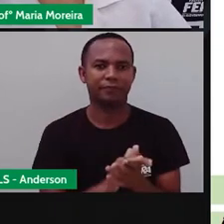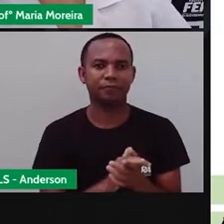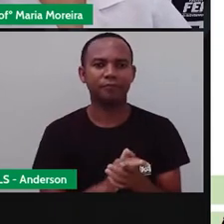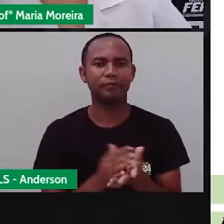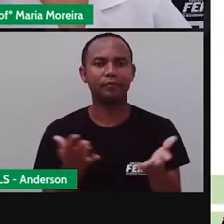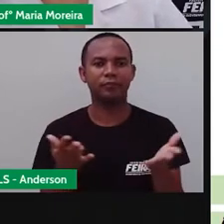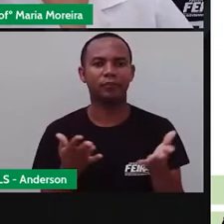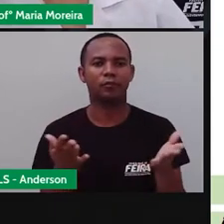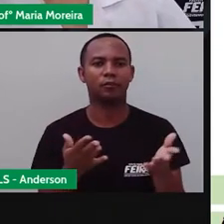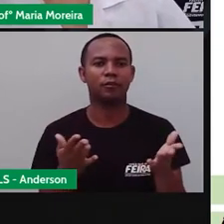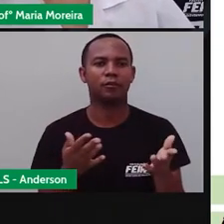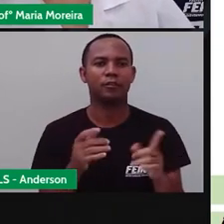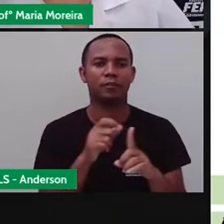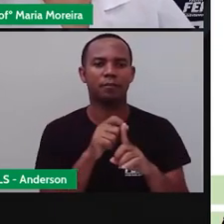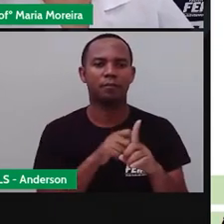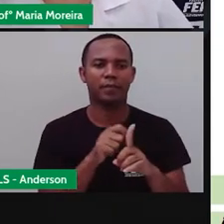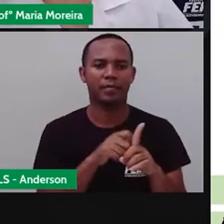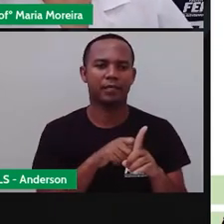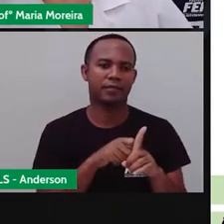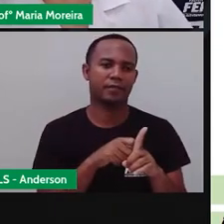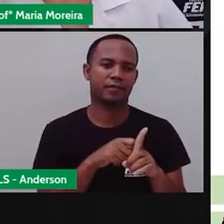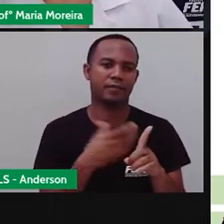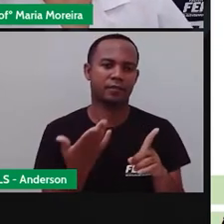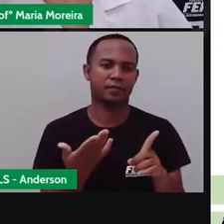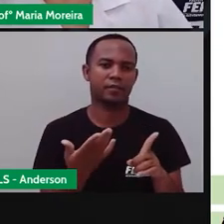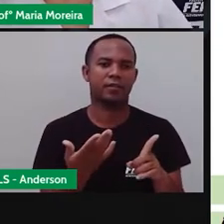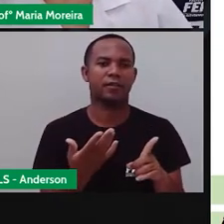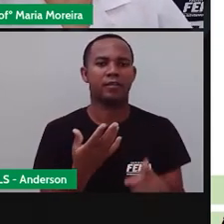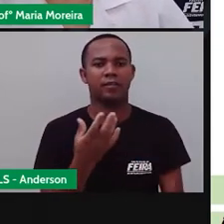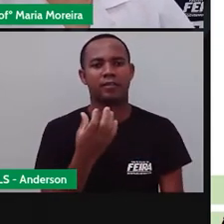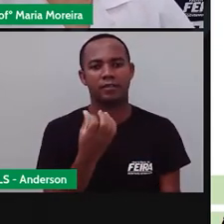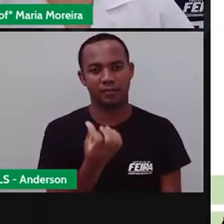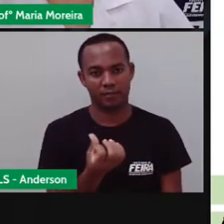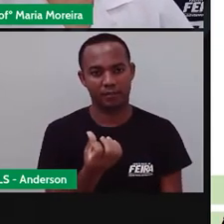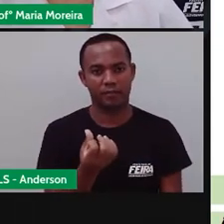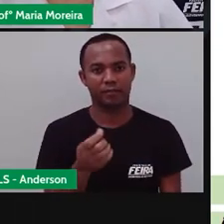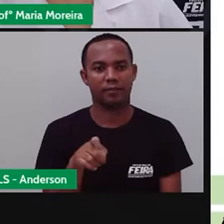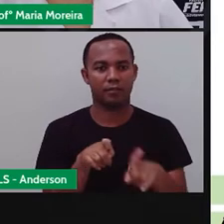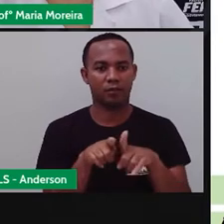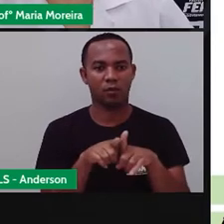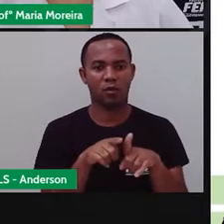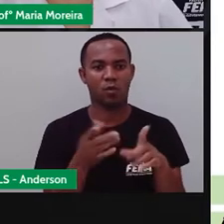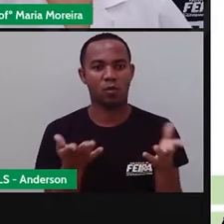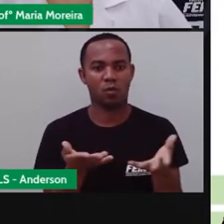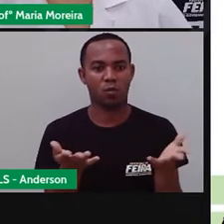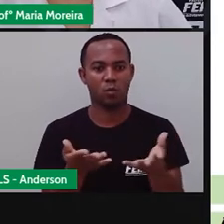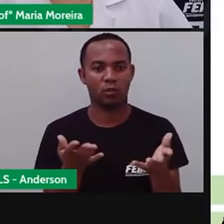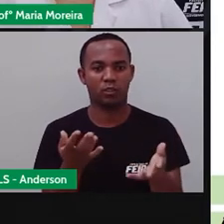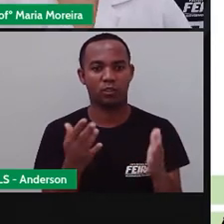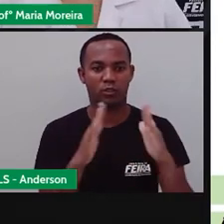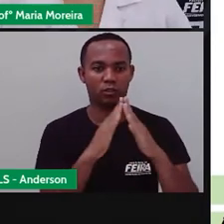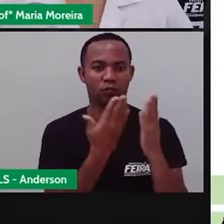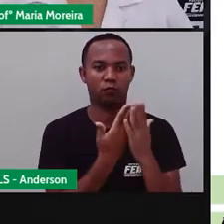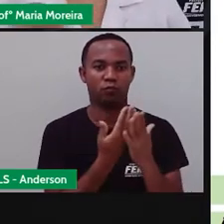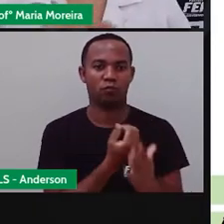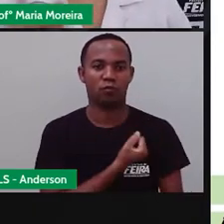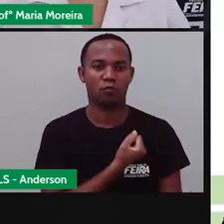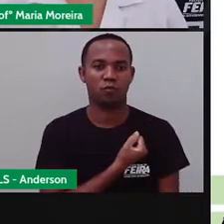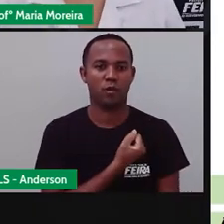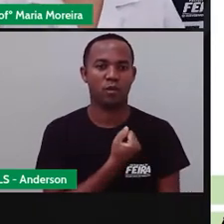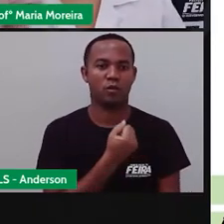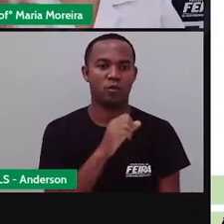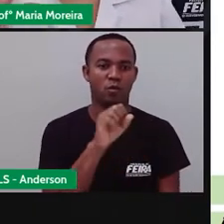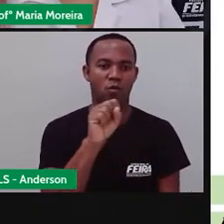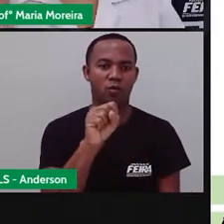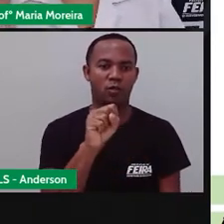2021, nossa área de conhecimento interdisciplinar, ciências humanas. Pro Mari Anderson